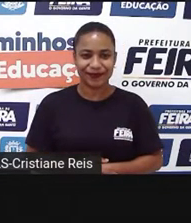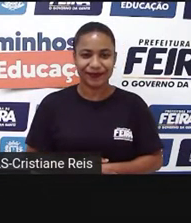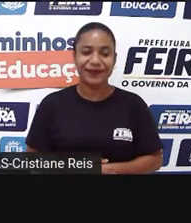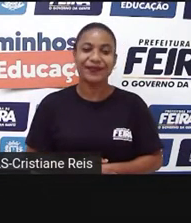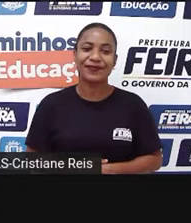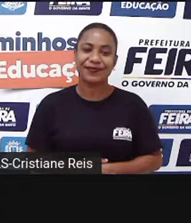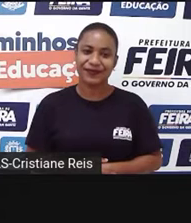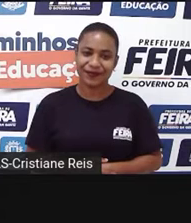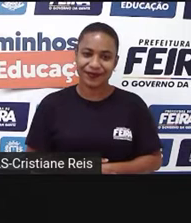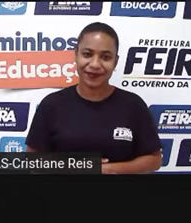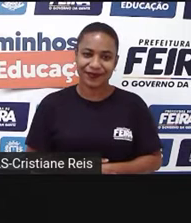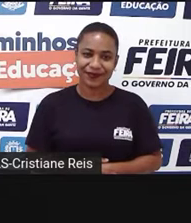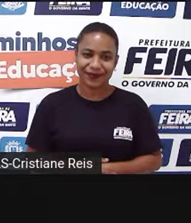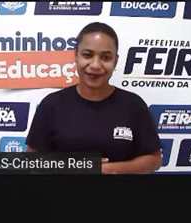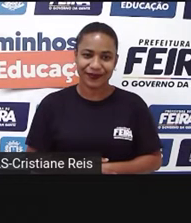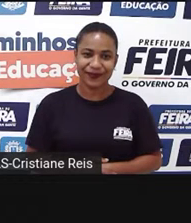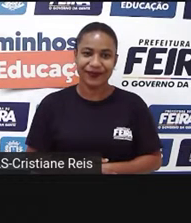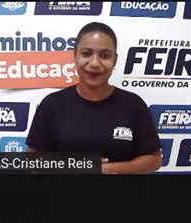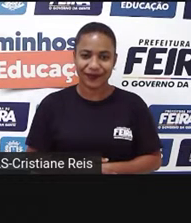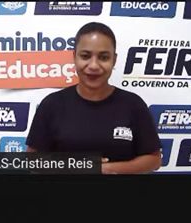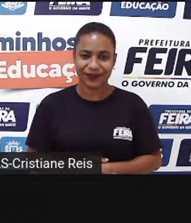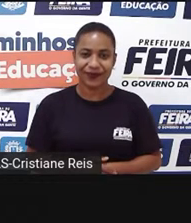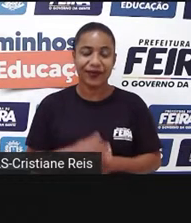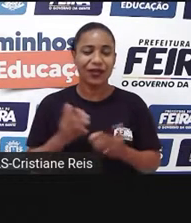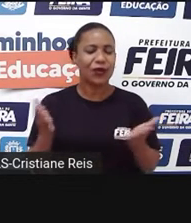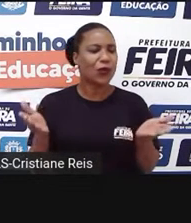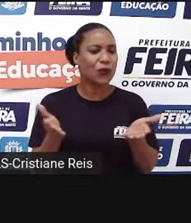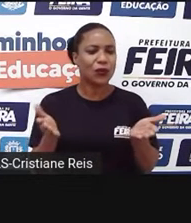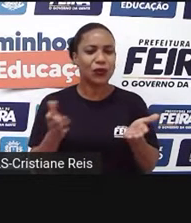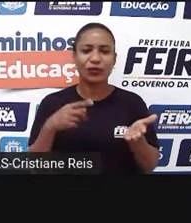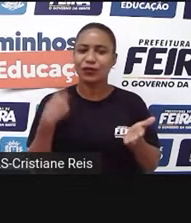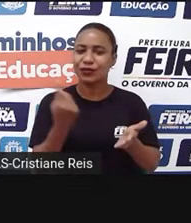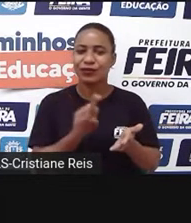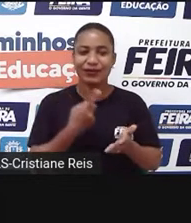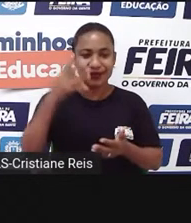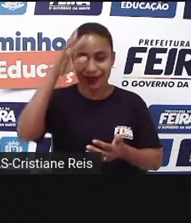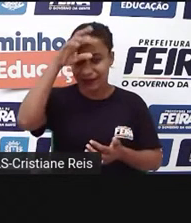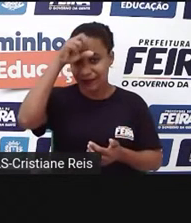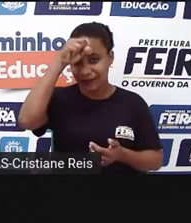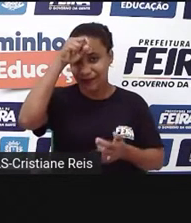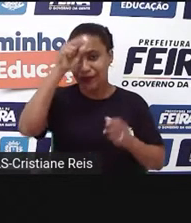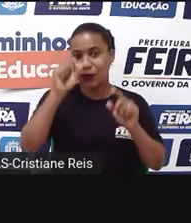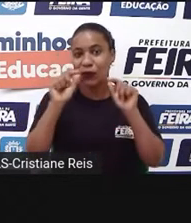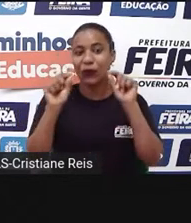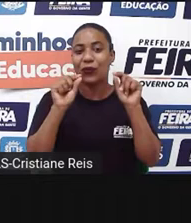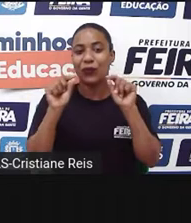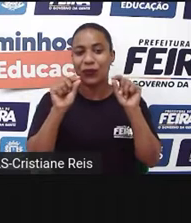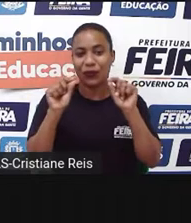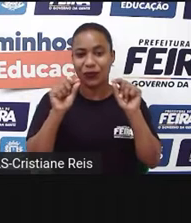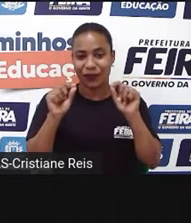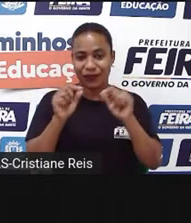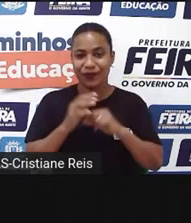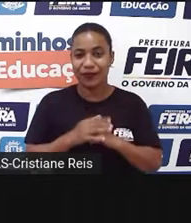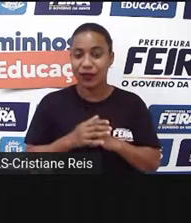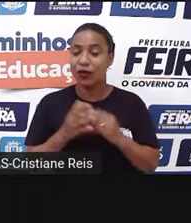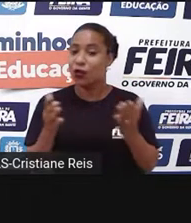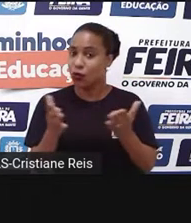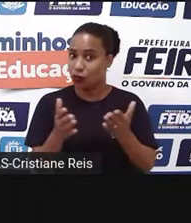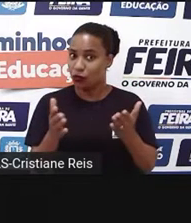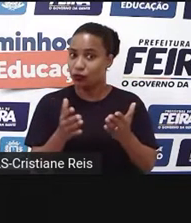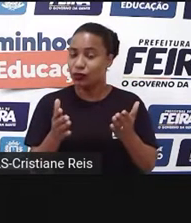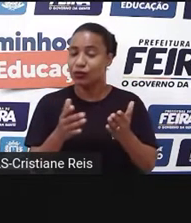O que é que nós vamos aprender hoje especificamente? Nós vamos planejar a escrita de